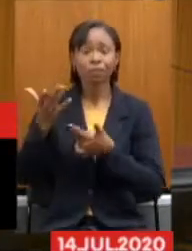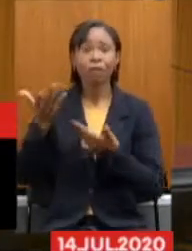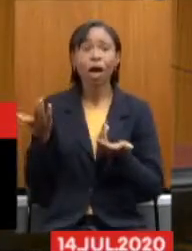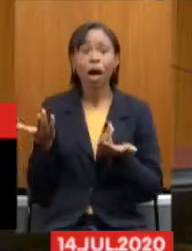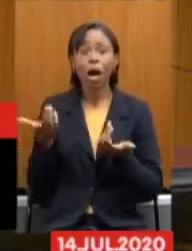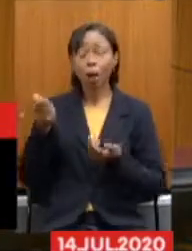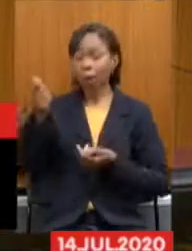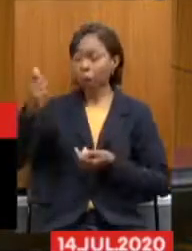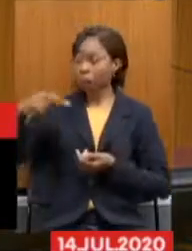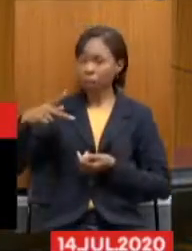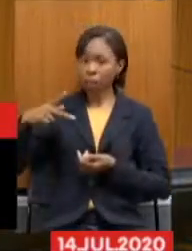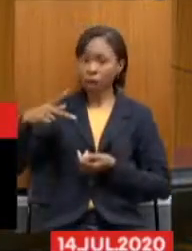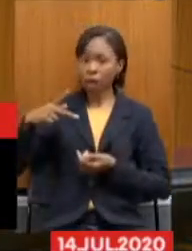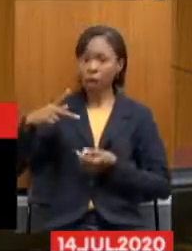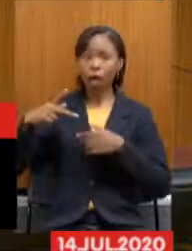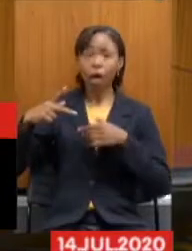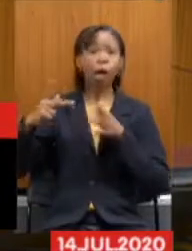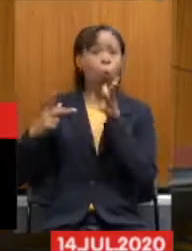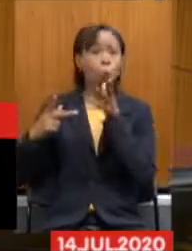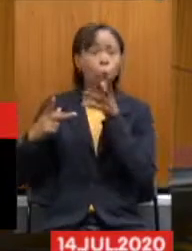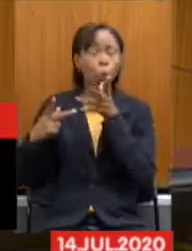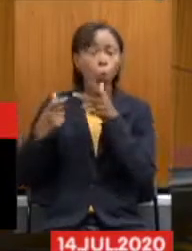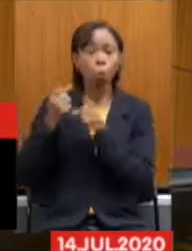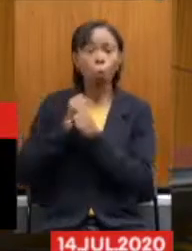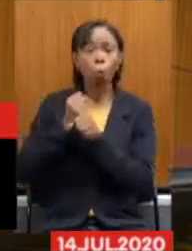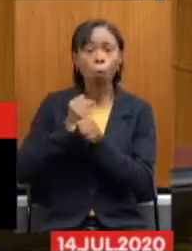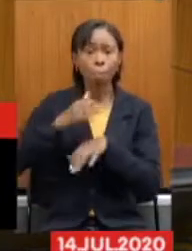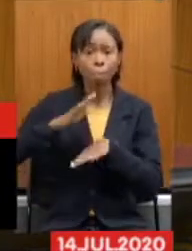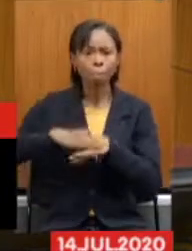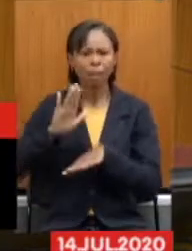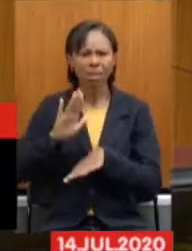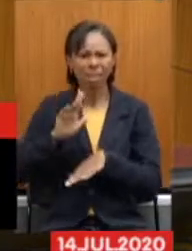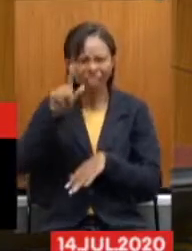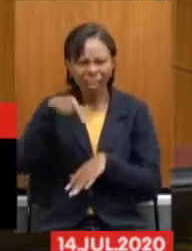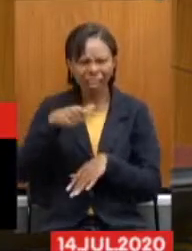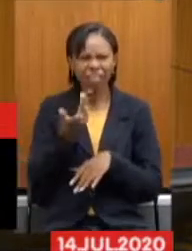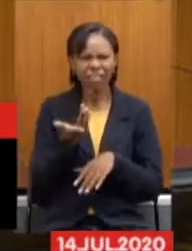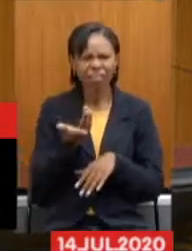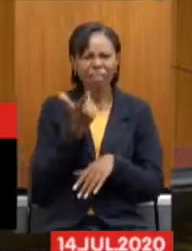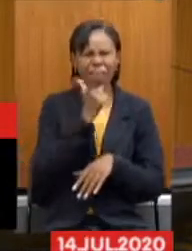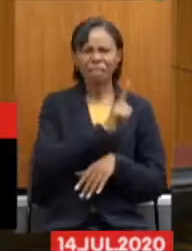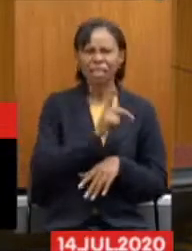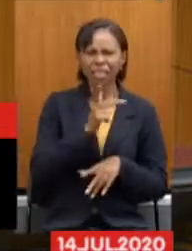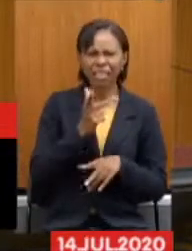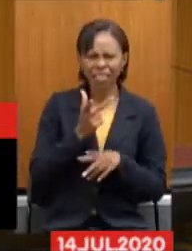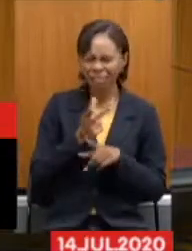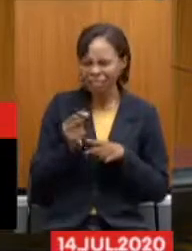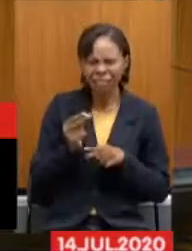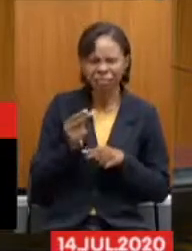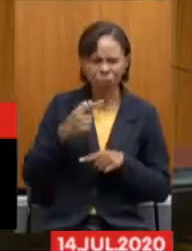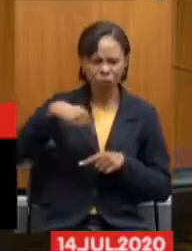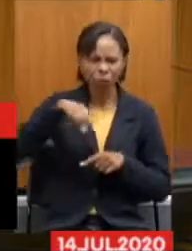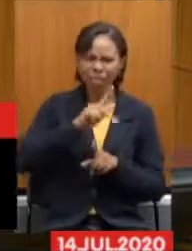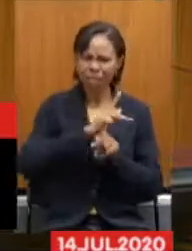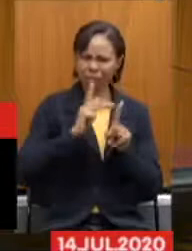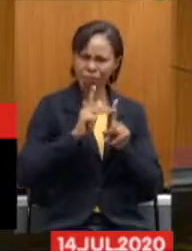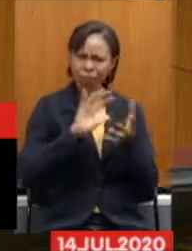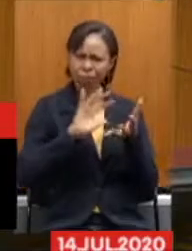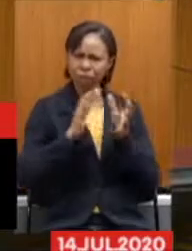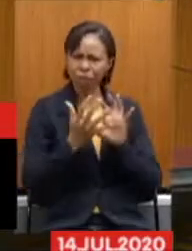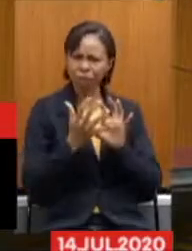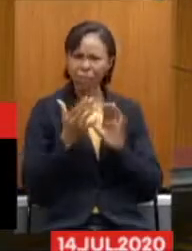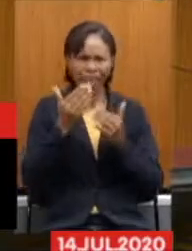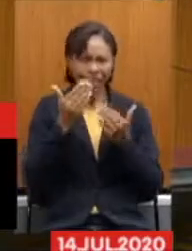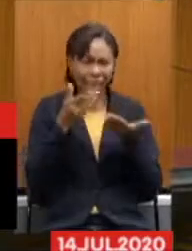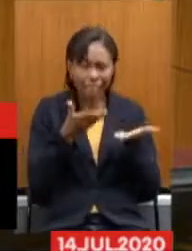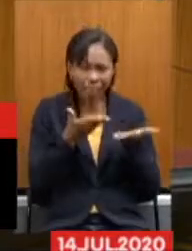é isso que nós vamos receber de prêmio de vocês se for aprovada agora essa reforma. É essa gratidão que nós vamos